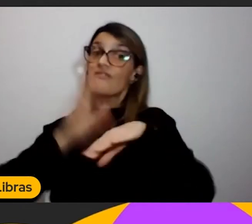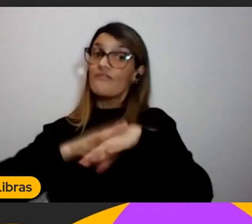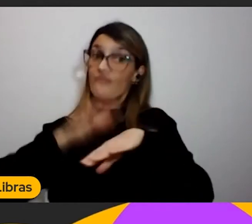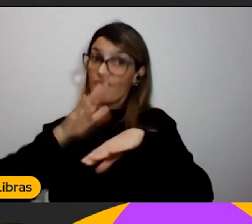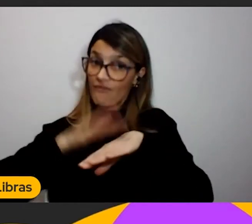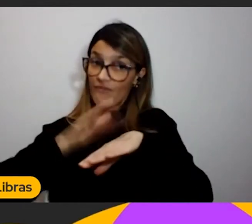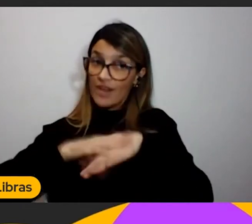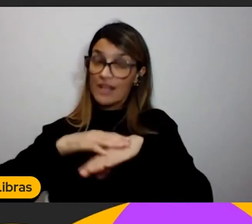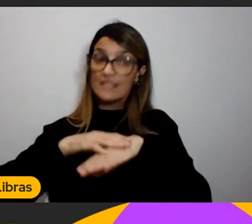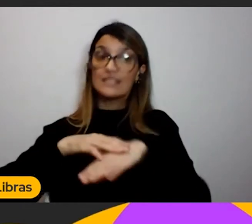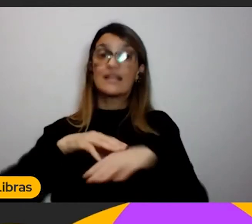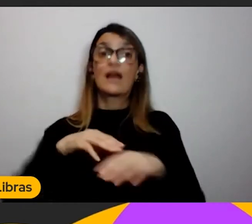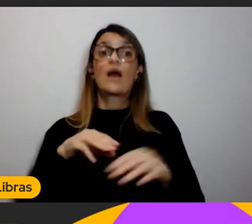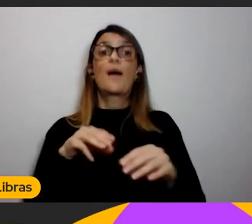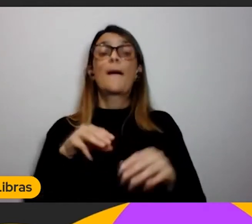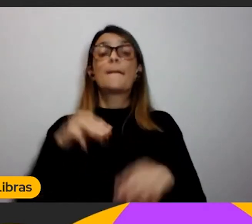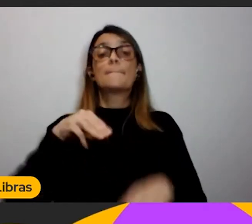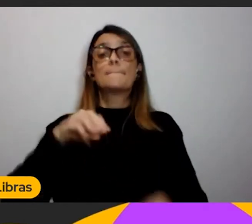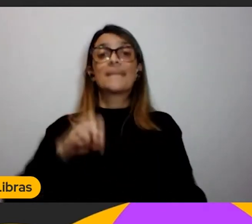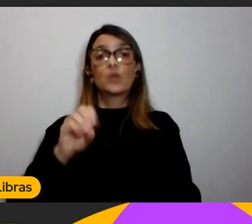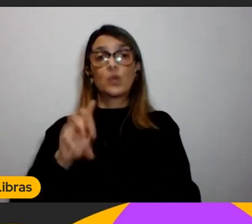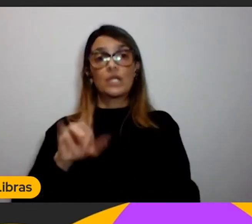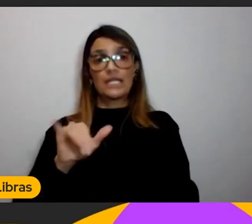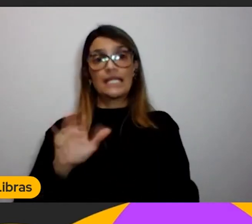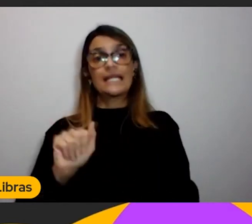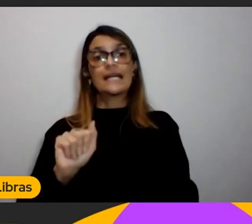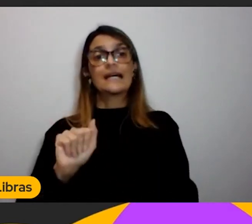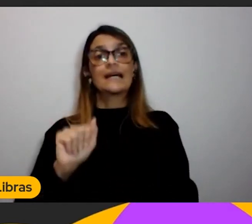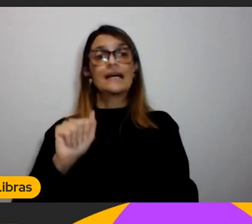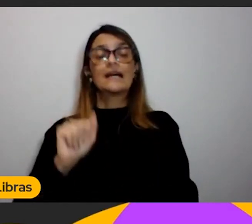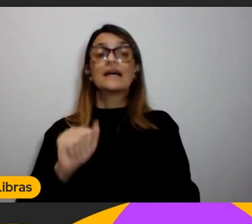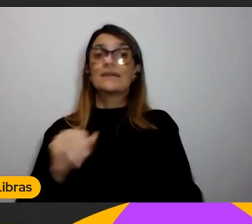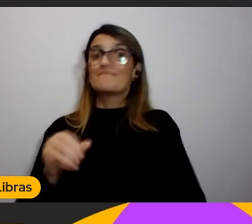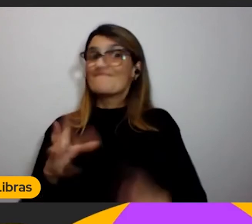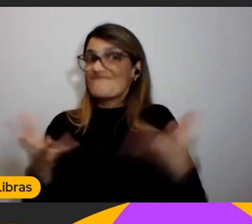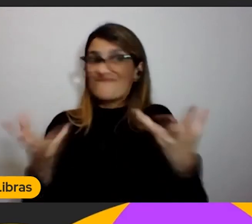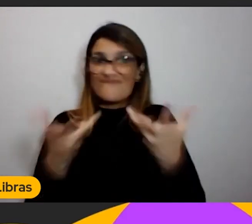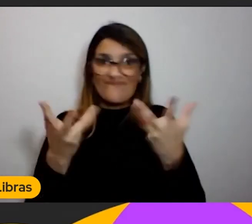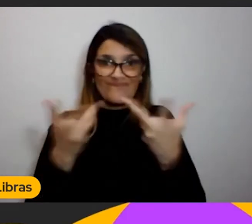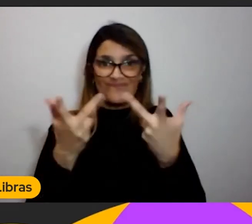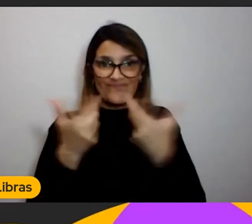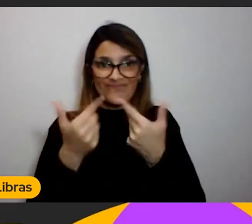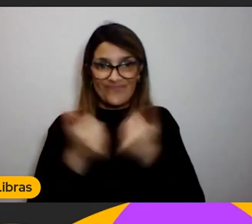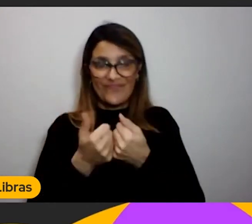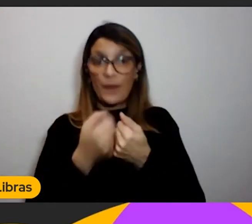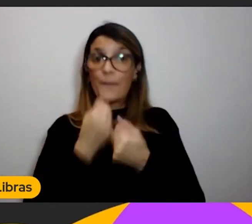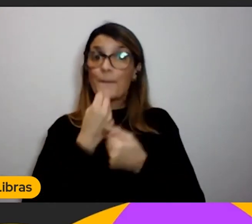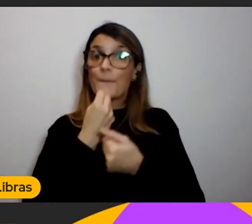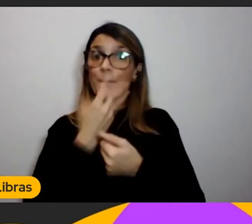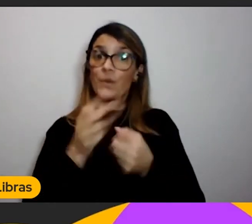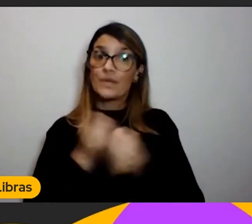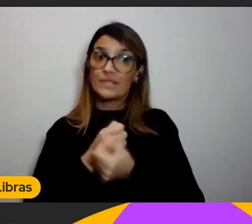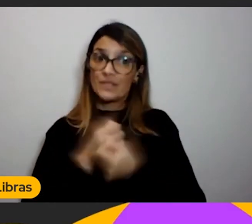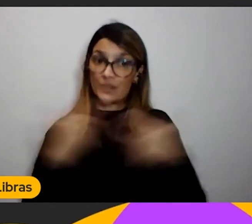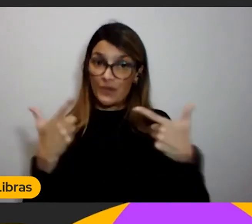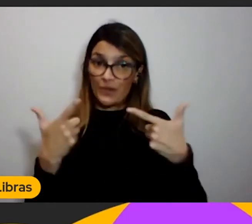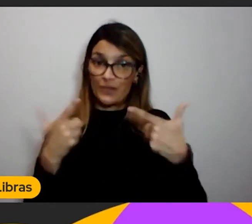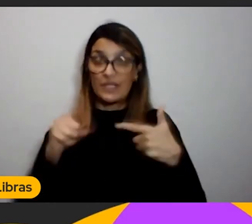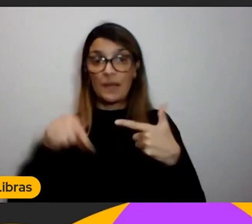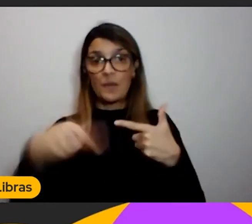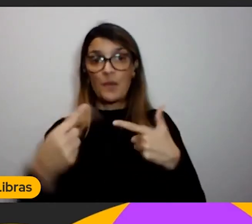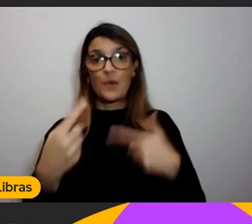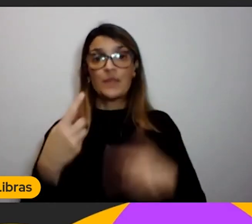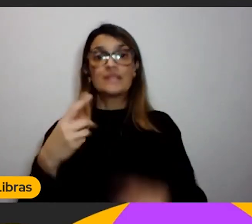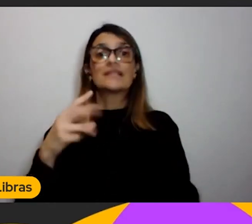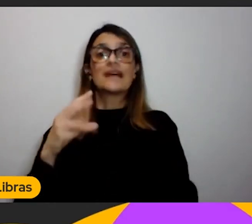Essa mentoria com a Monique e com o Lucas é incrível. e é isso. Boa sorte. Daqui a pouco a Cris está aqui.